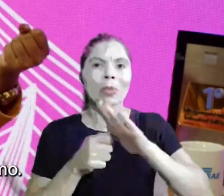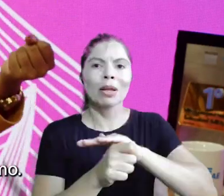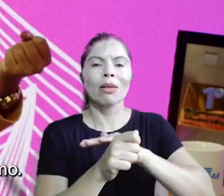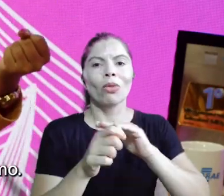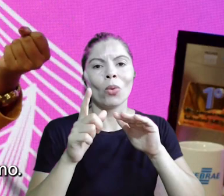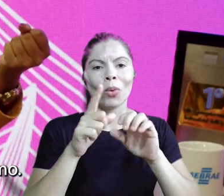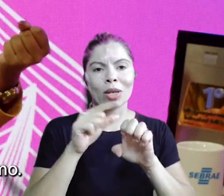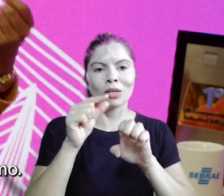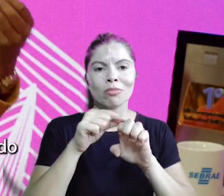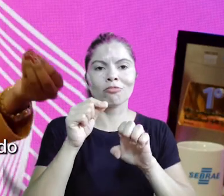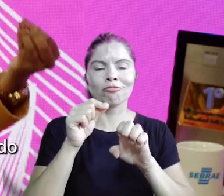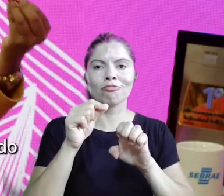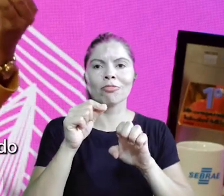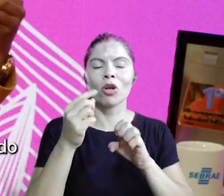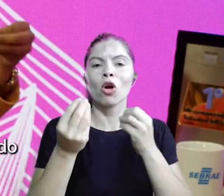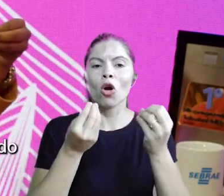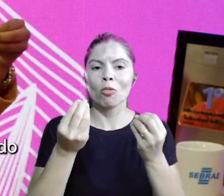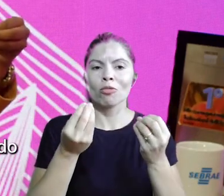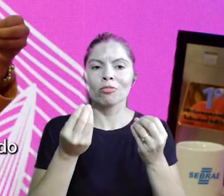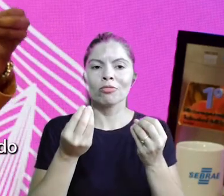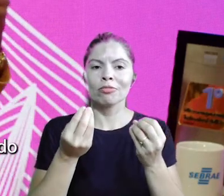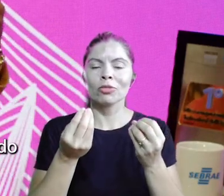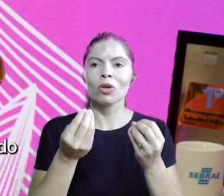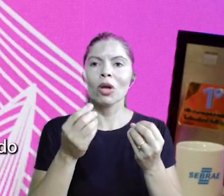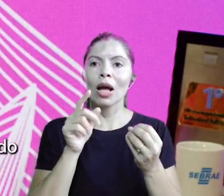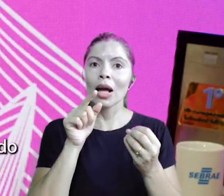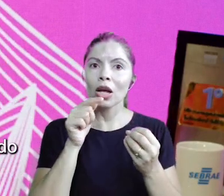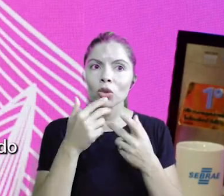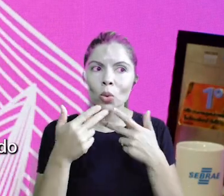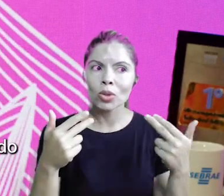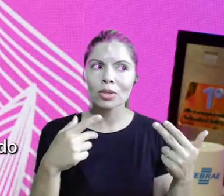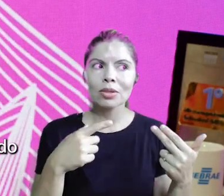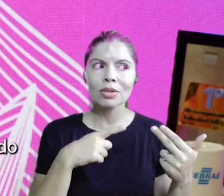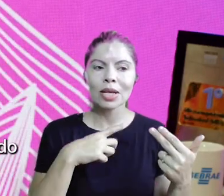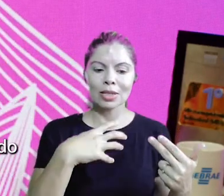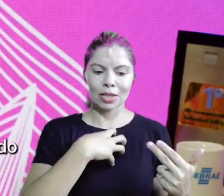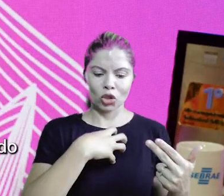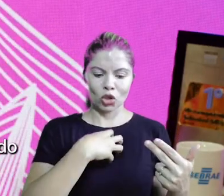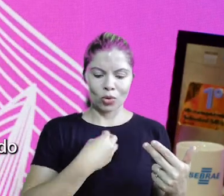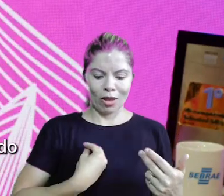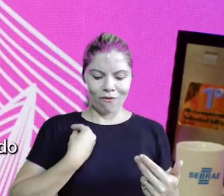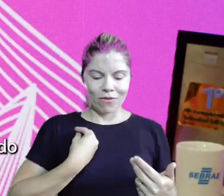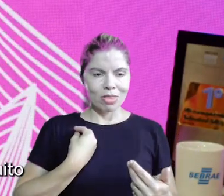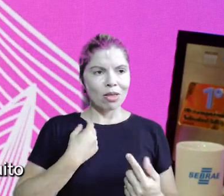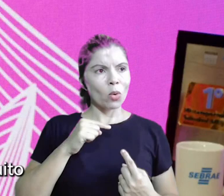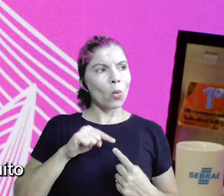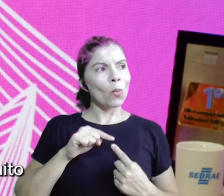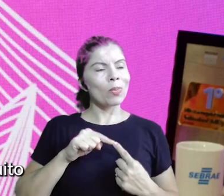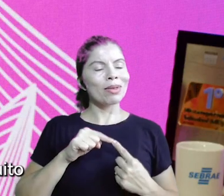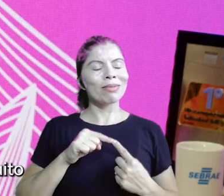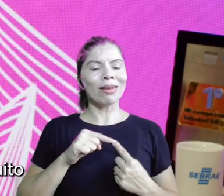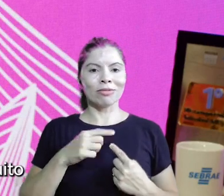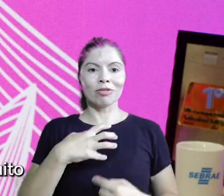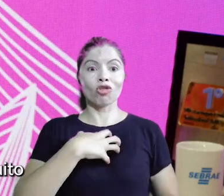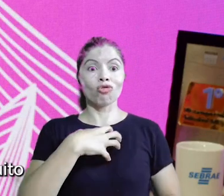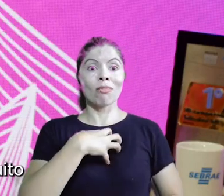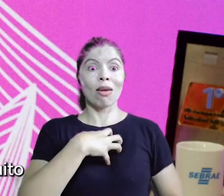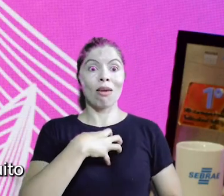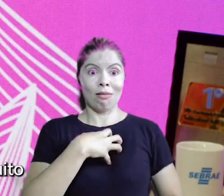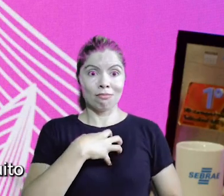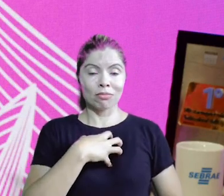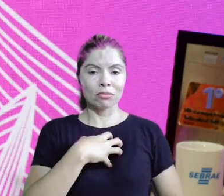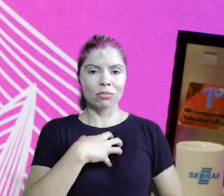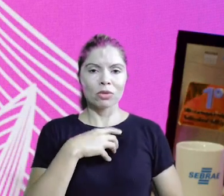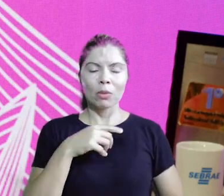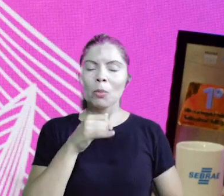empreendedorismo. É empreender com aquilo que faz sentido na sua vida. Sim. Tem uma frase que eu tenho usado